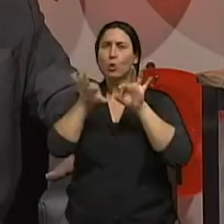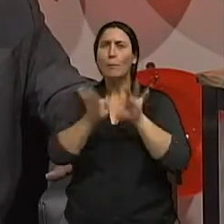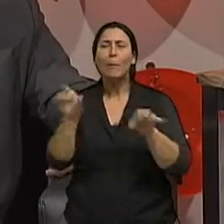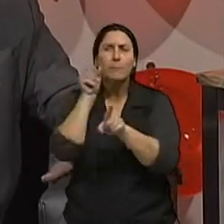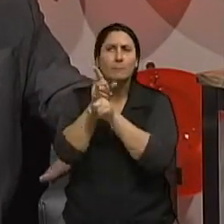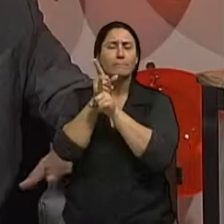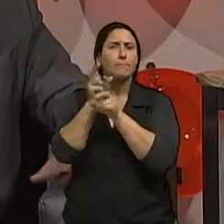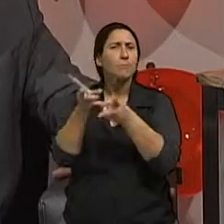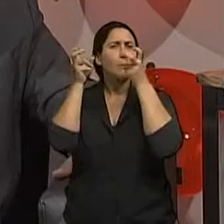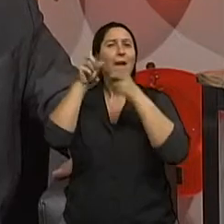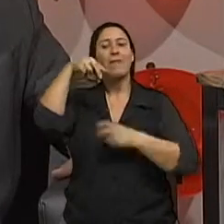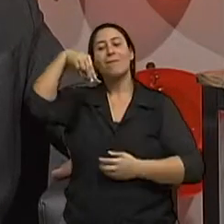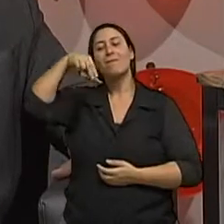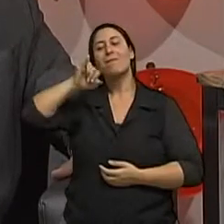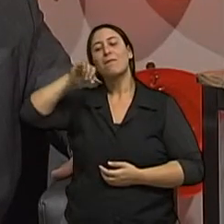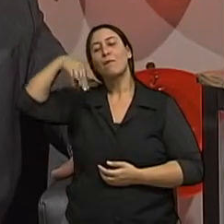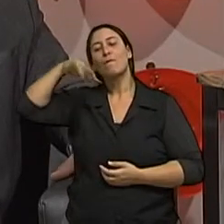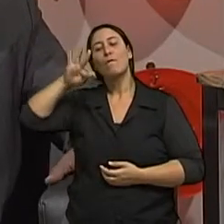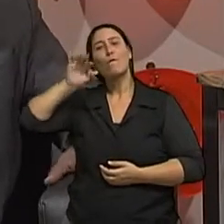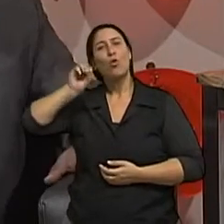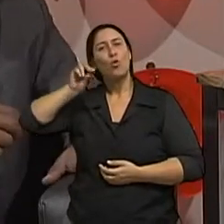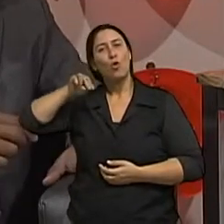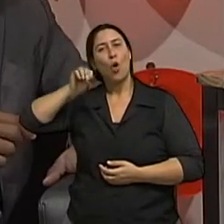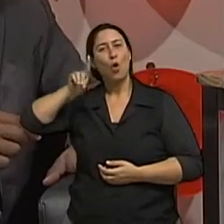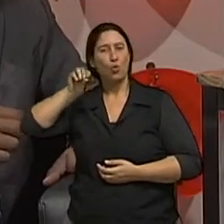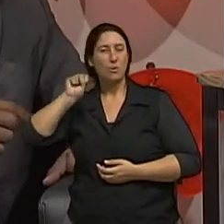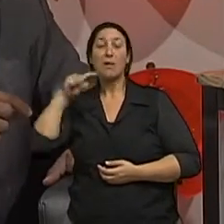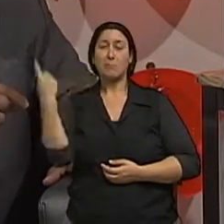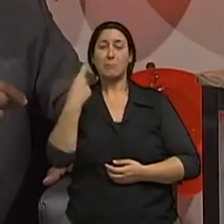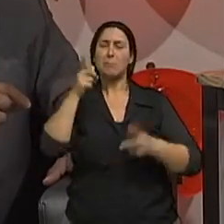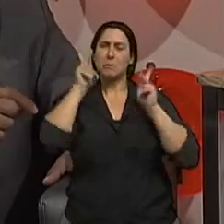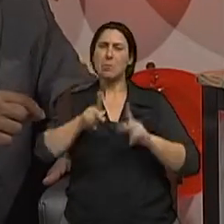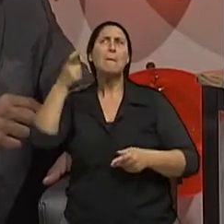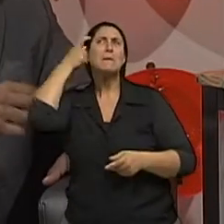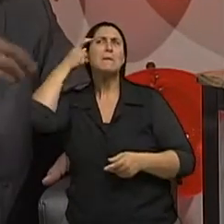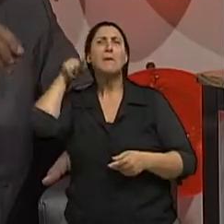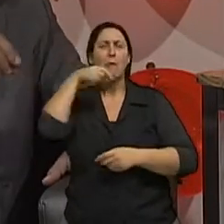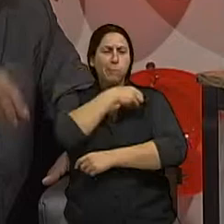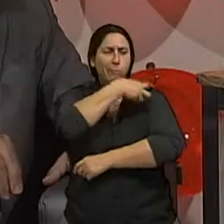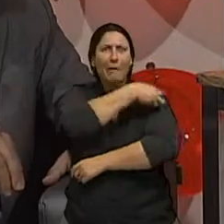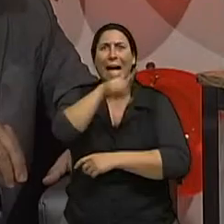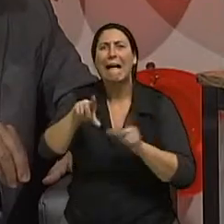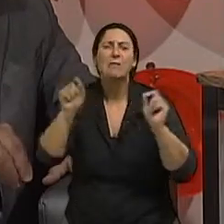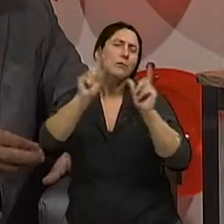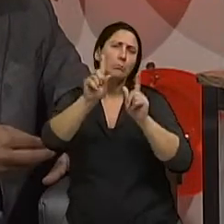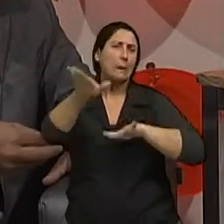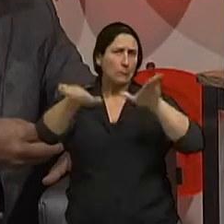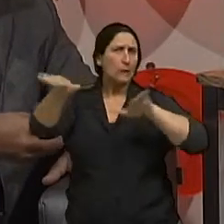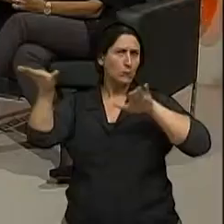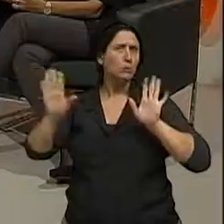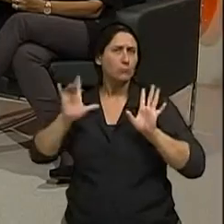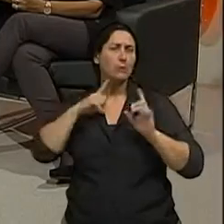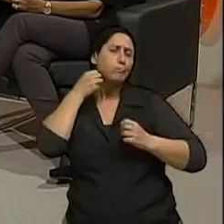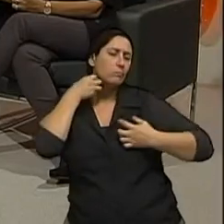de se ter linfonodos e todos tem quando se tem um melanoma ele costuma num primeiro momento quando ele atingiu a circulação